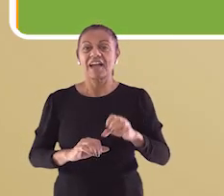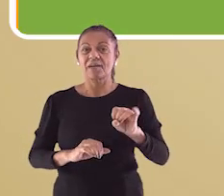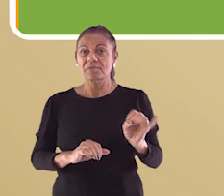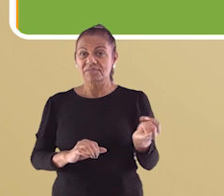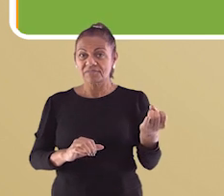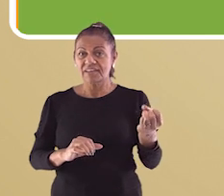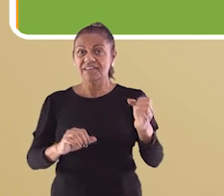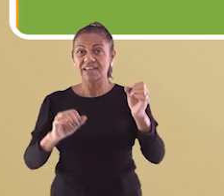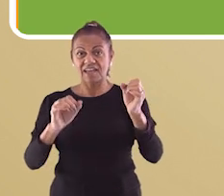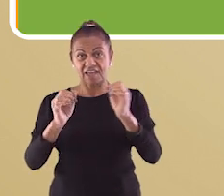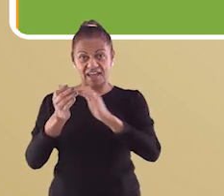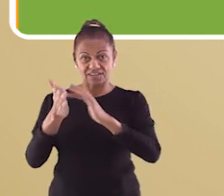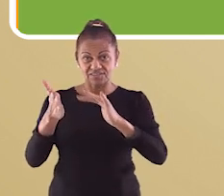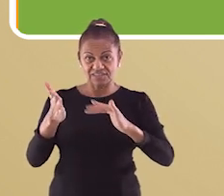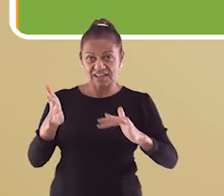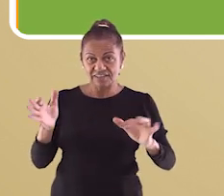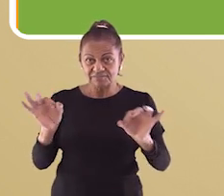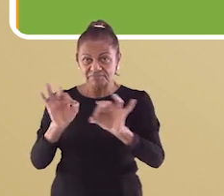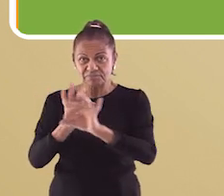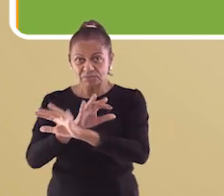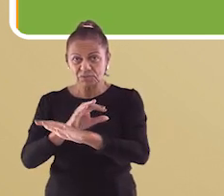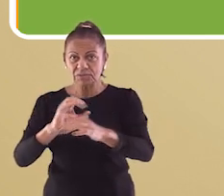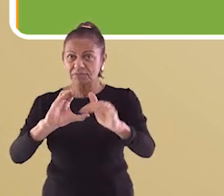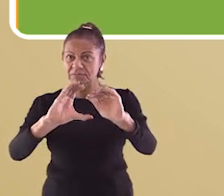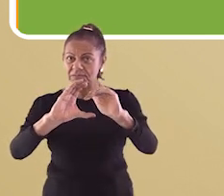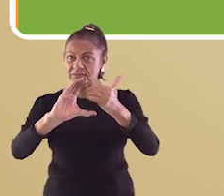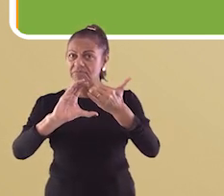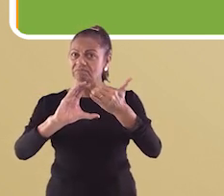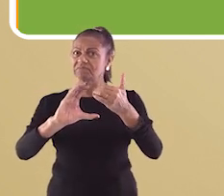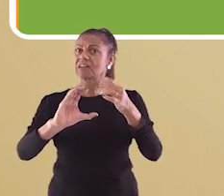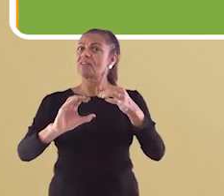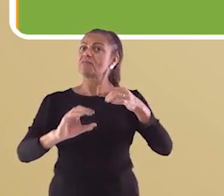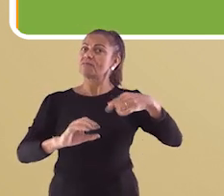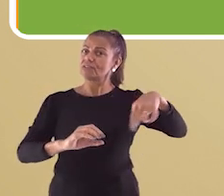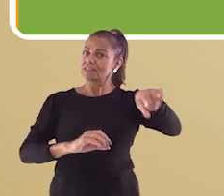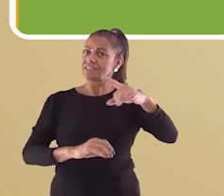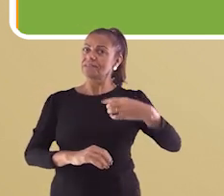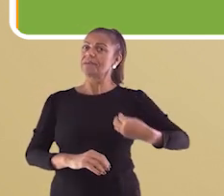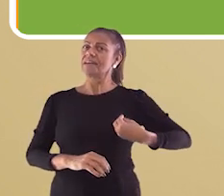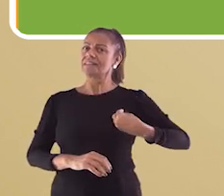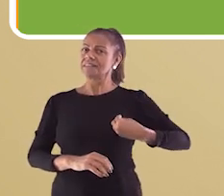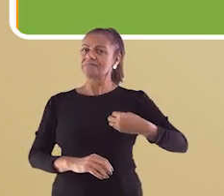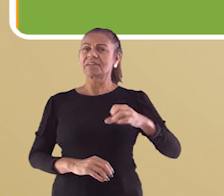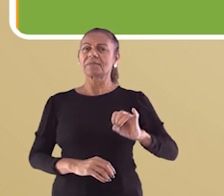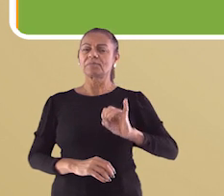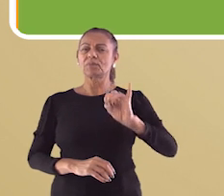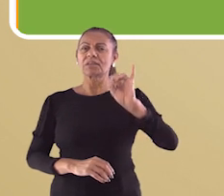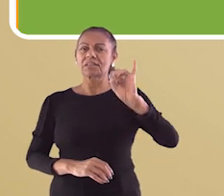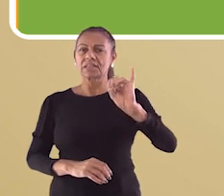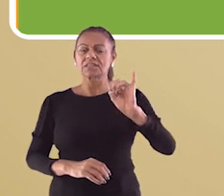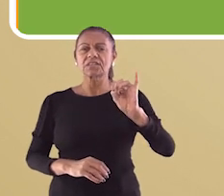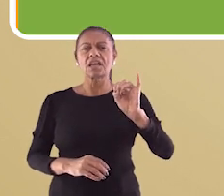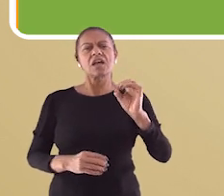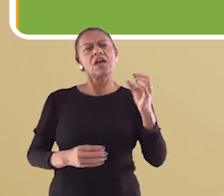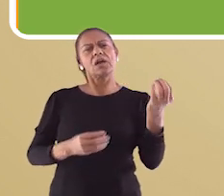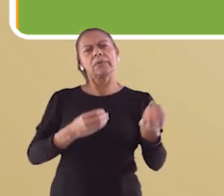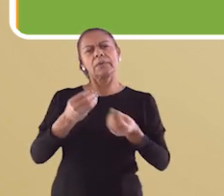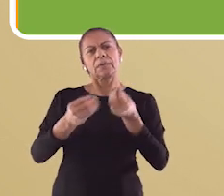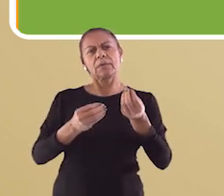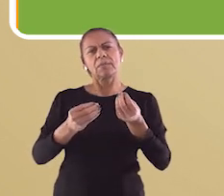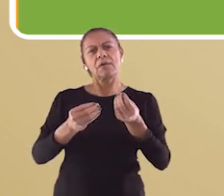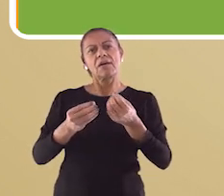sua atividade para nós, pois a sua participação é muito importante. Basta você tirar uma foto do seu